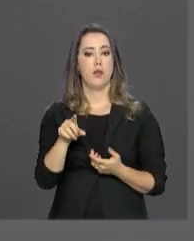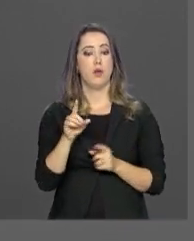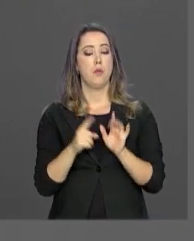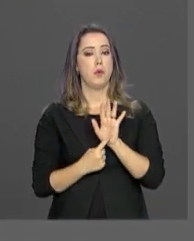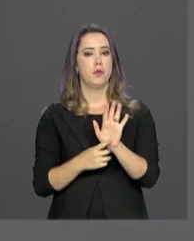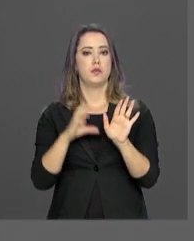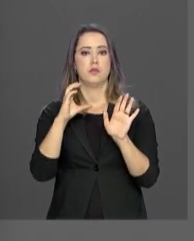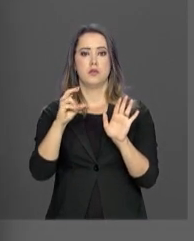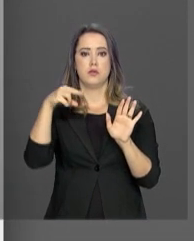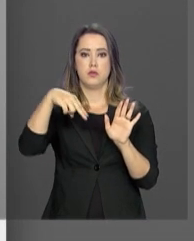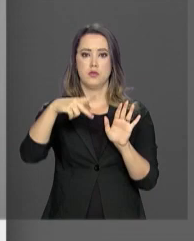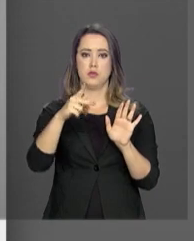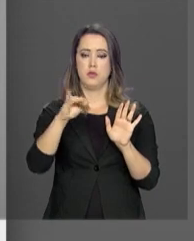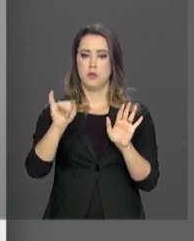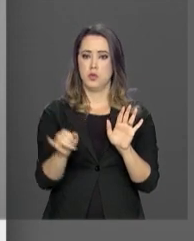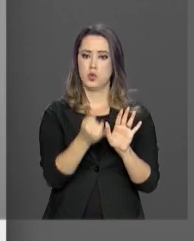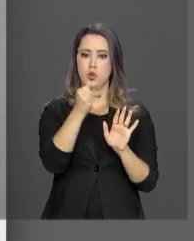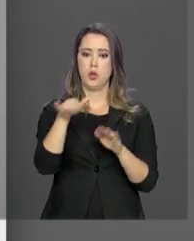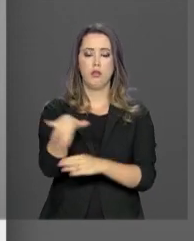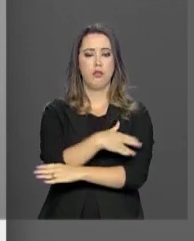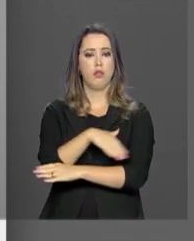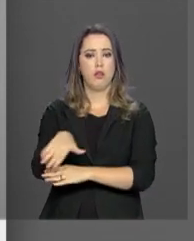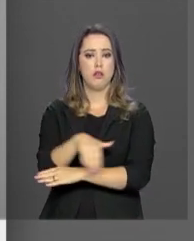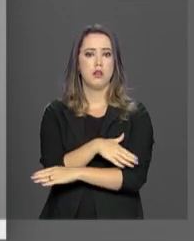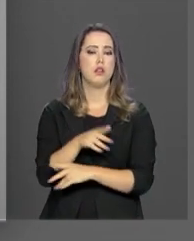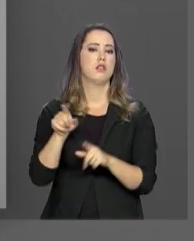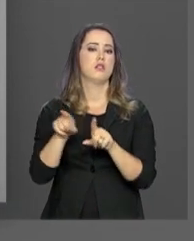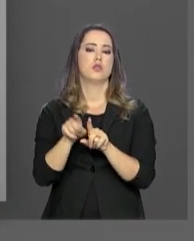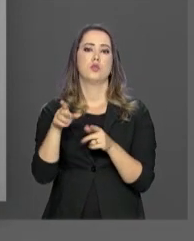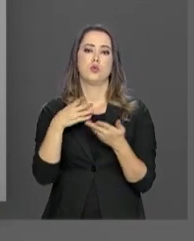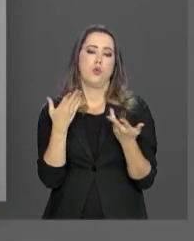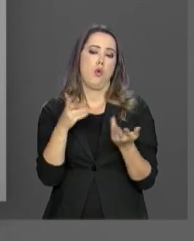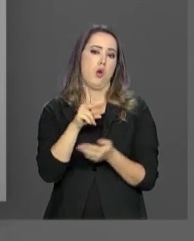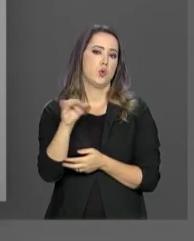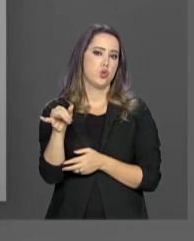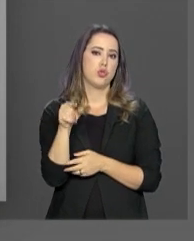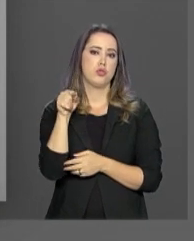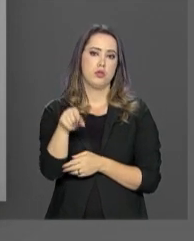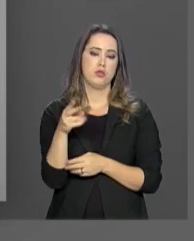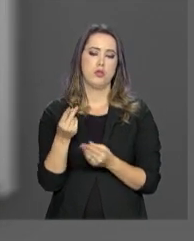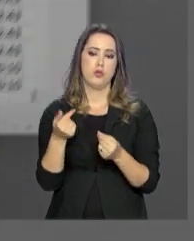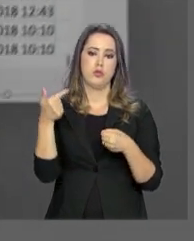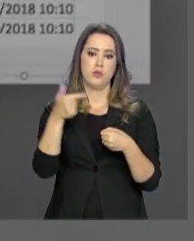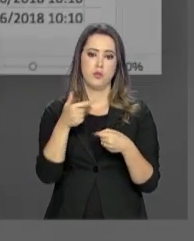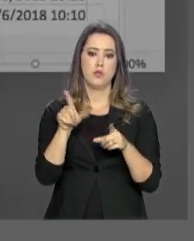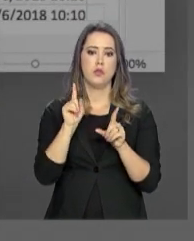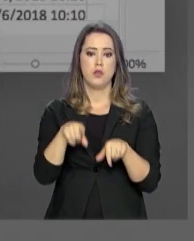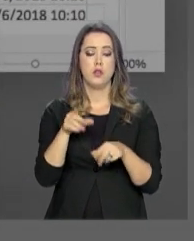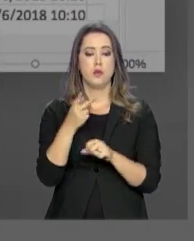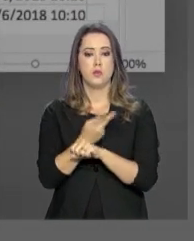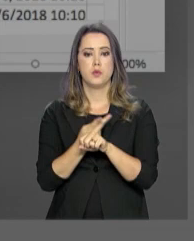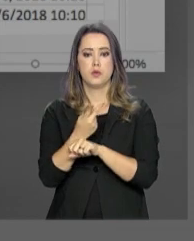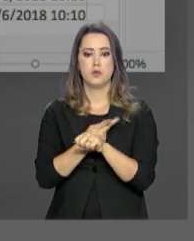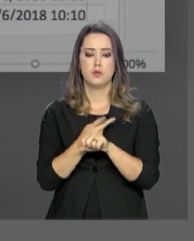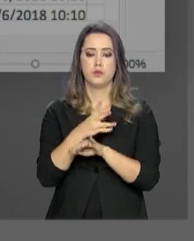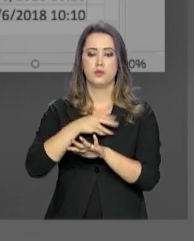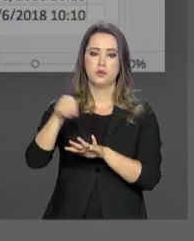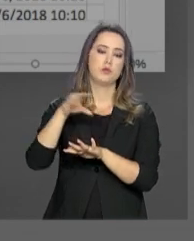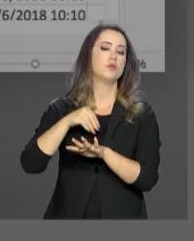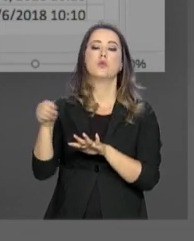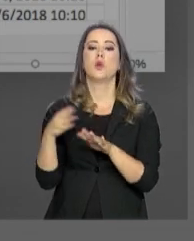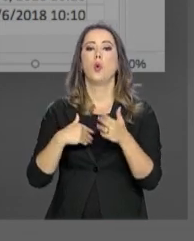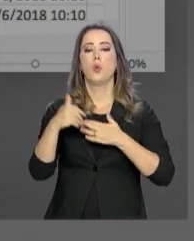estabelecimento, endereço, produto, preço e data de cadastro dos dados e é possível procurar pela informação